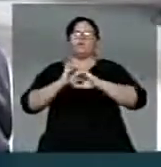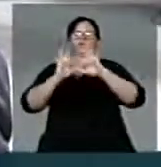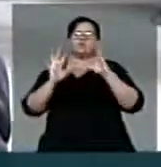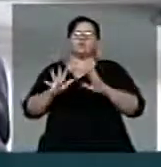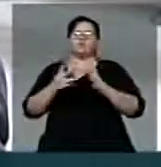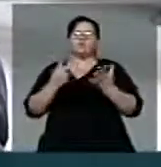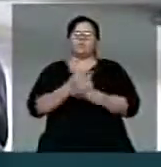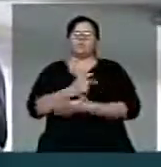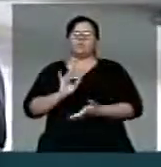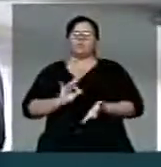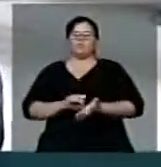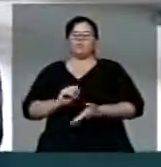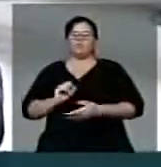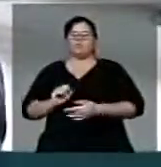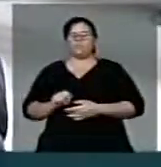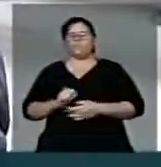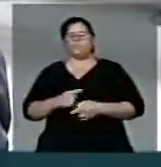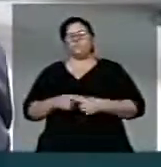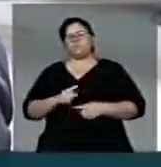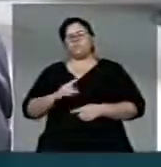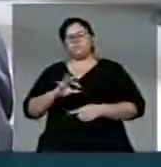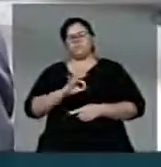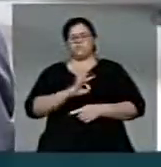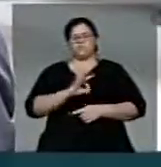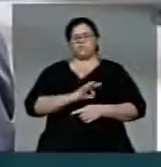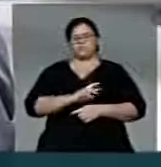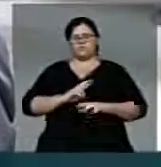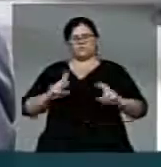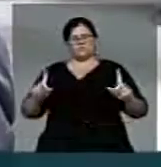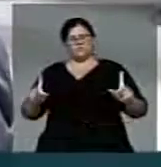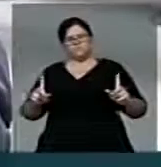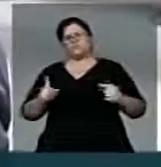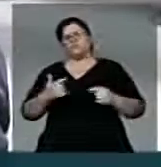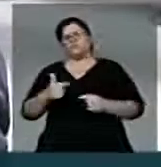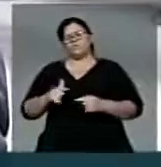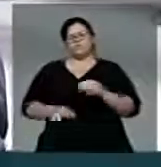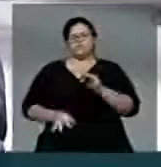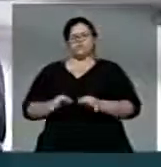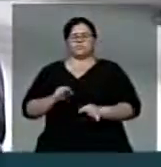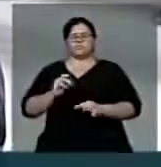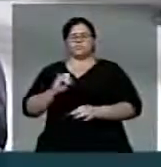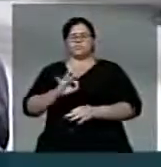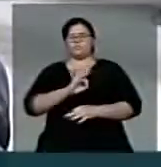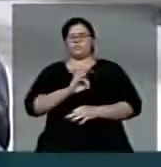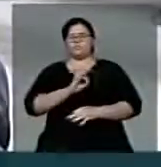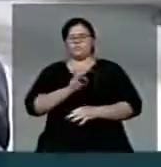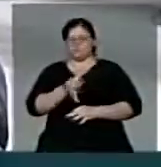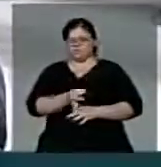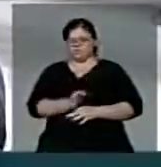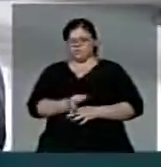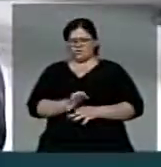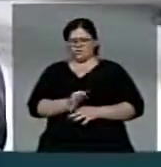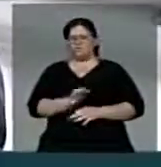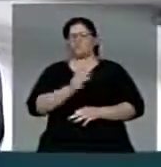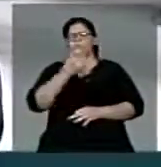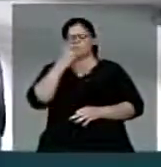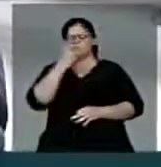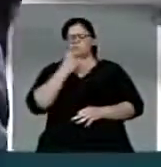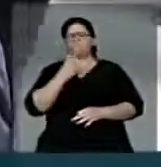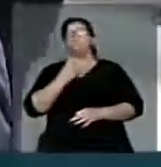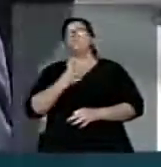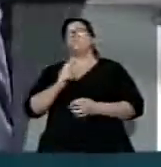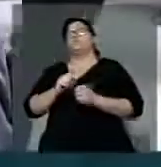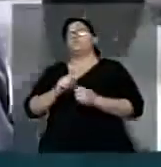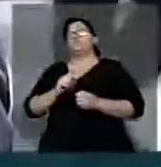até porque existem policiais e policiais. E não é justo que os policiais que buscam fazer o trabalho correto,